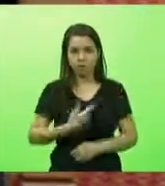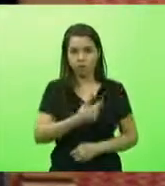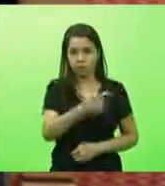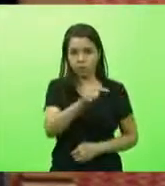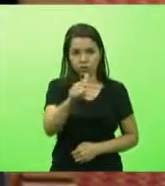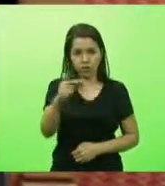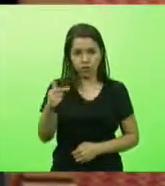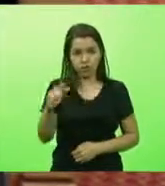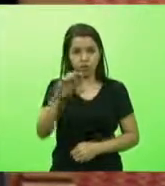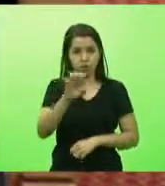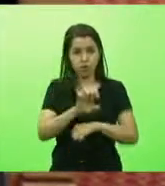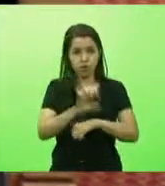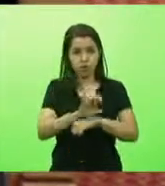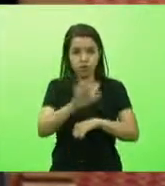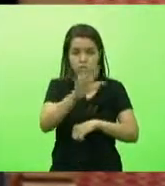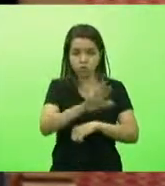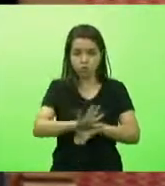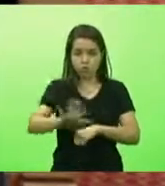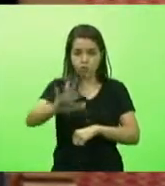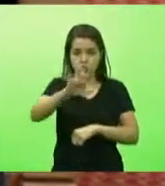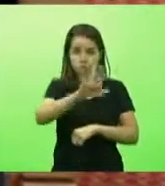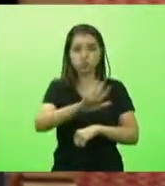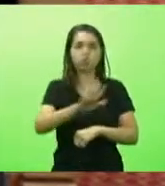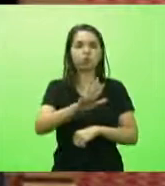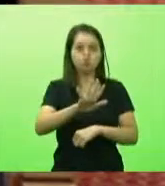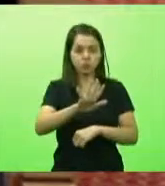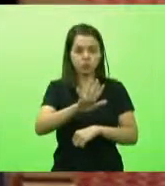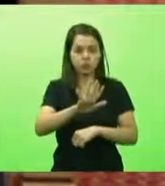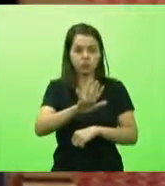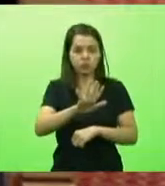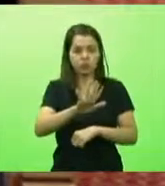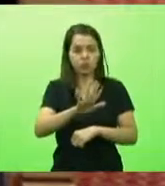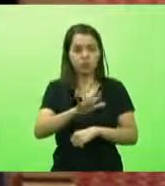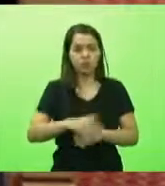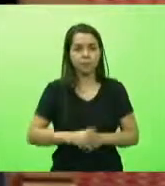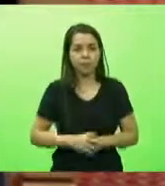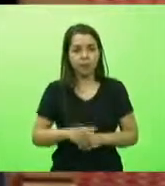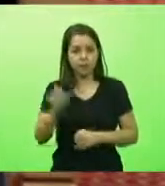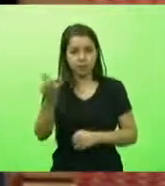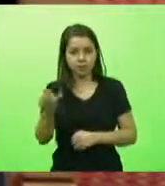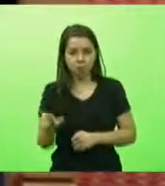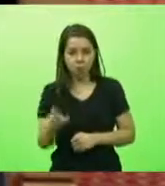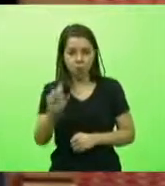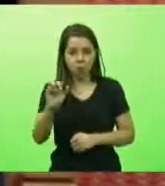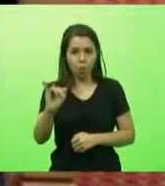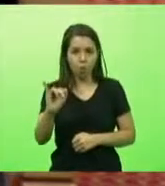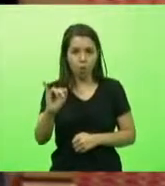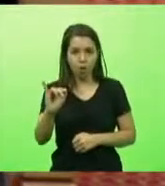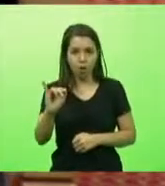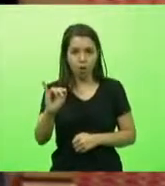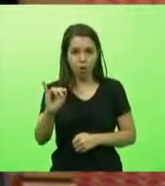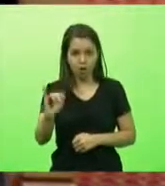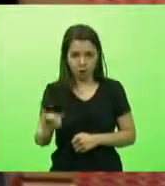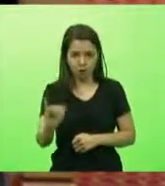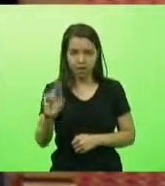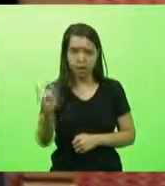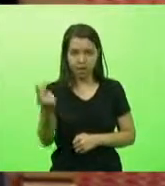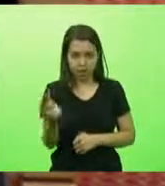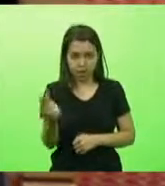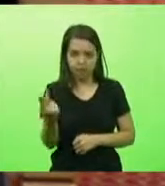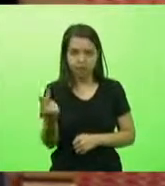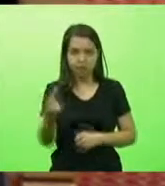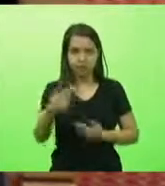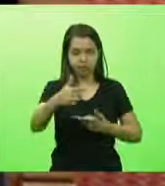Estado inteiro, quem pegava uma IH, acho que era a guia para internação,